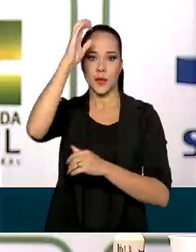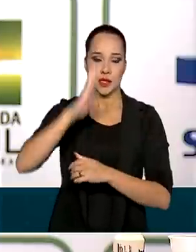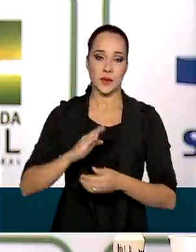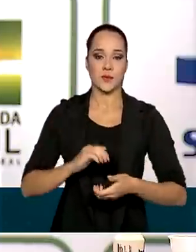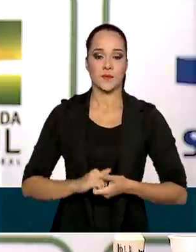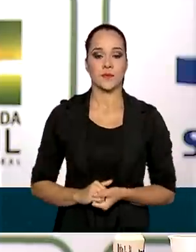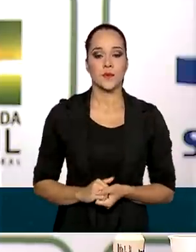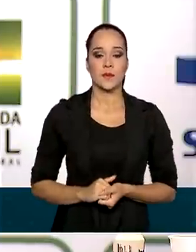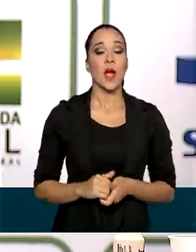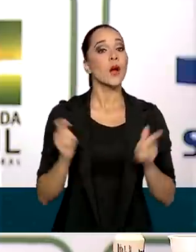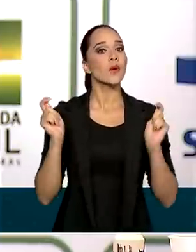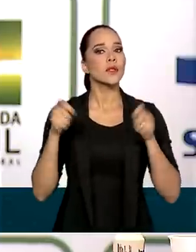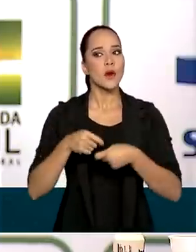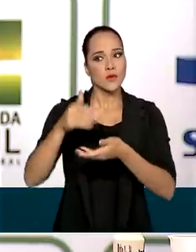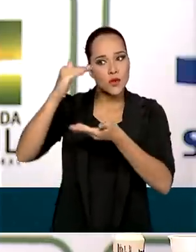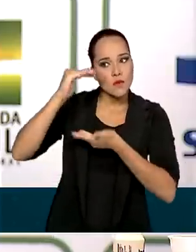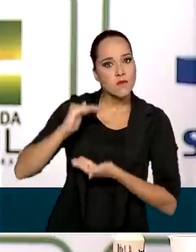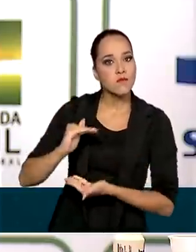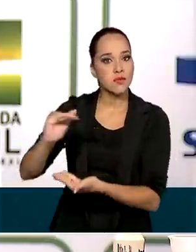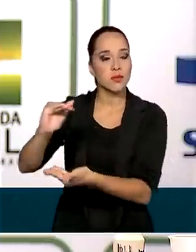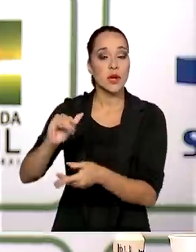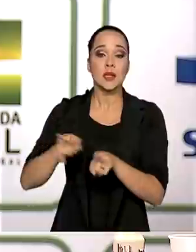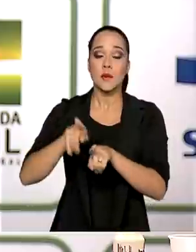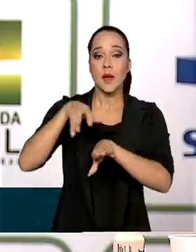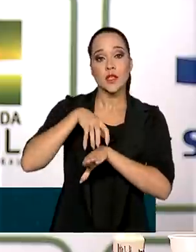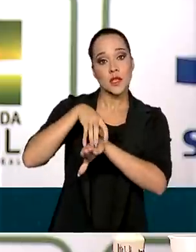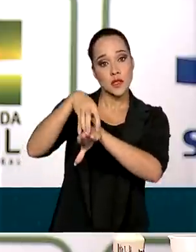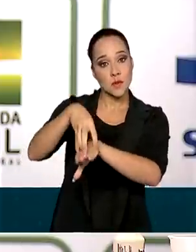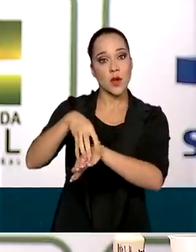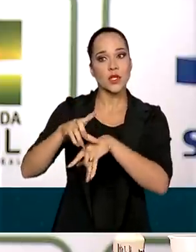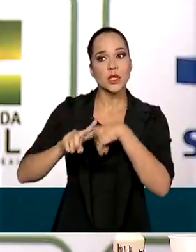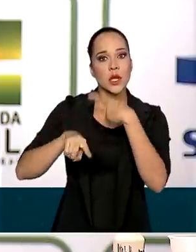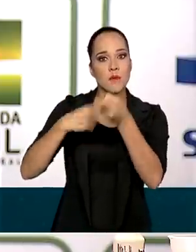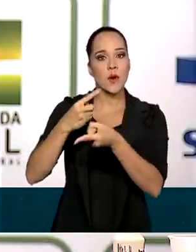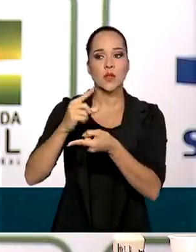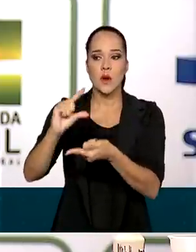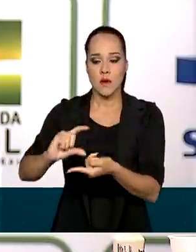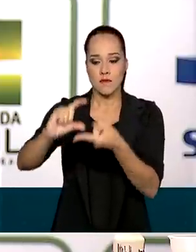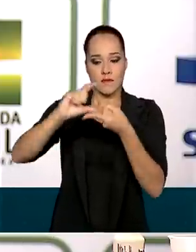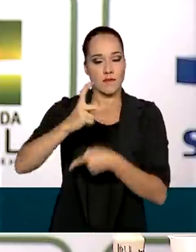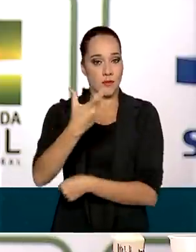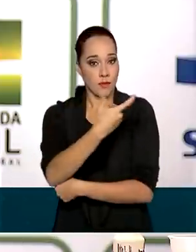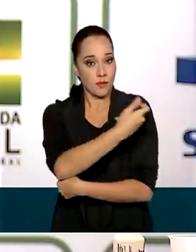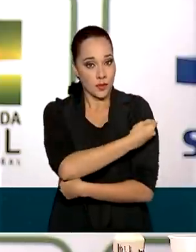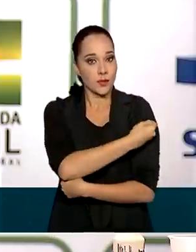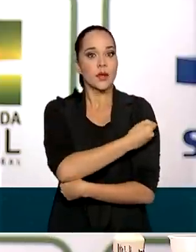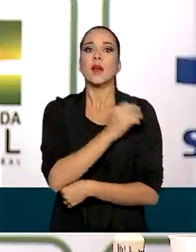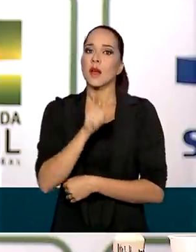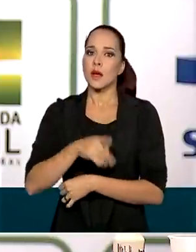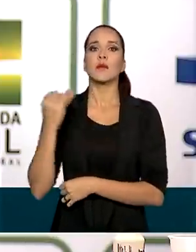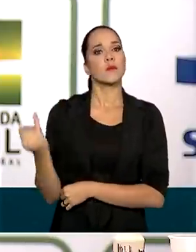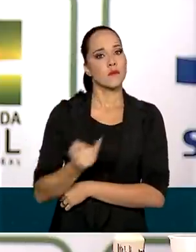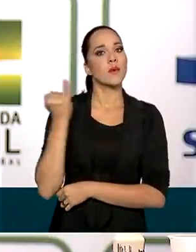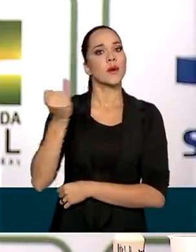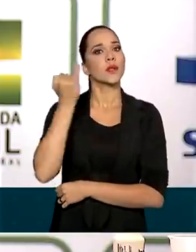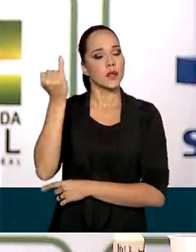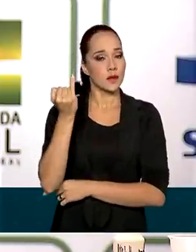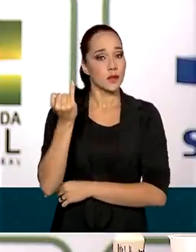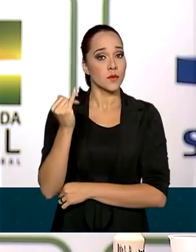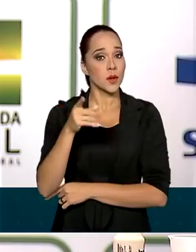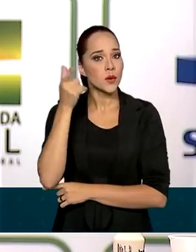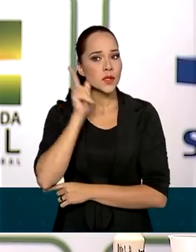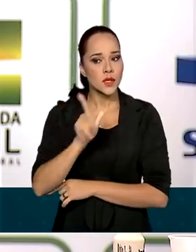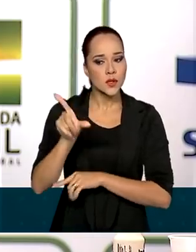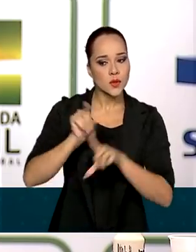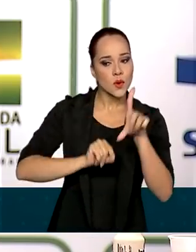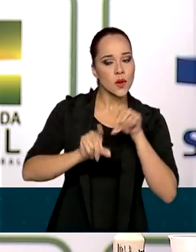As condições de armazenamento, de transporte e depois de aplicação dessa vacina são muito importantes para podermos